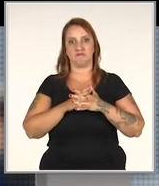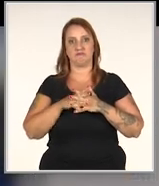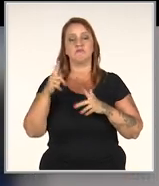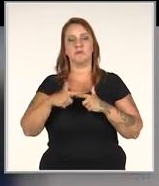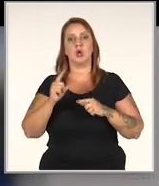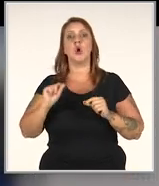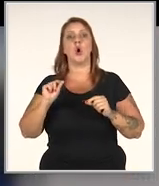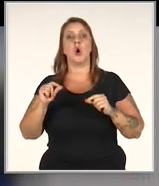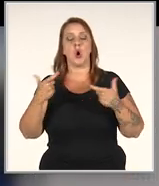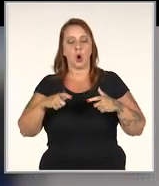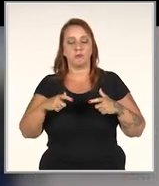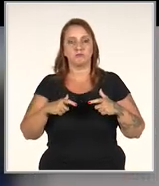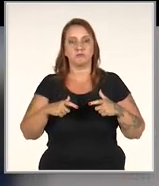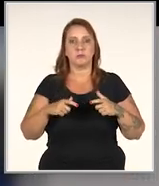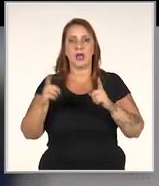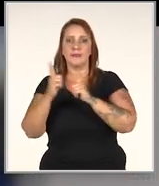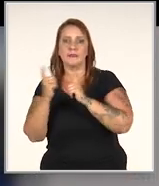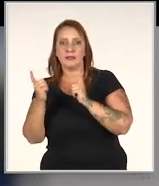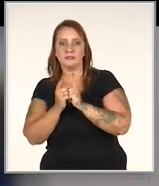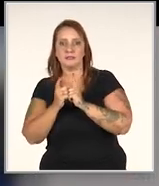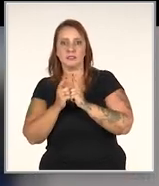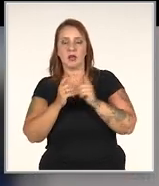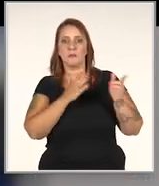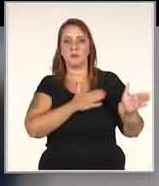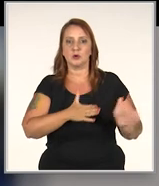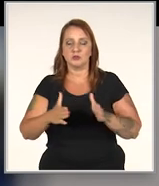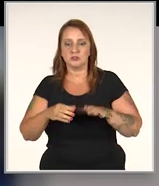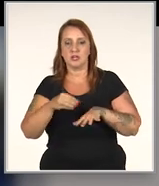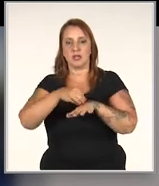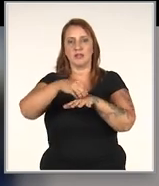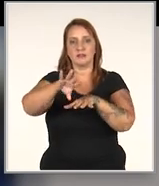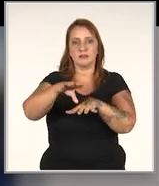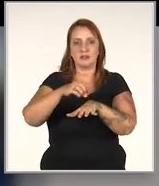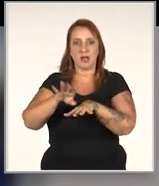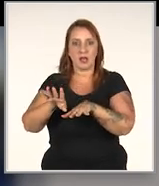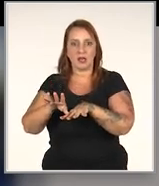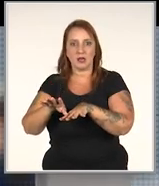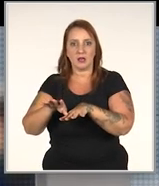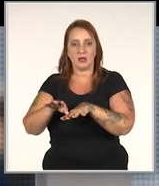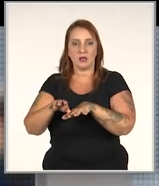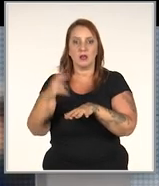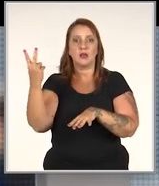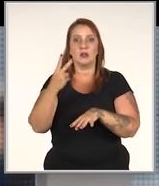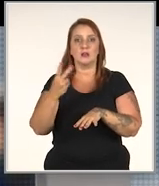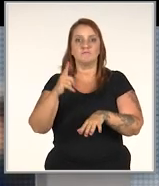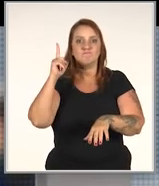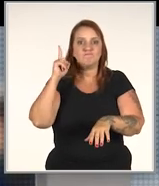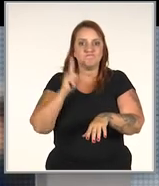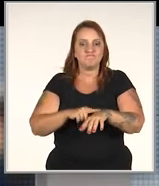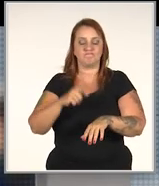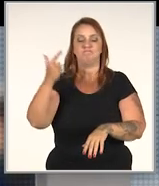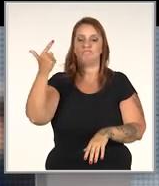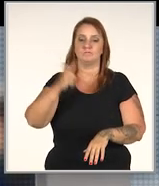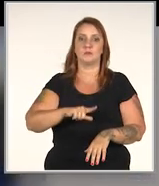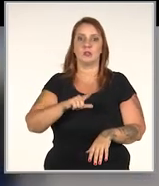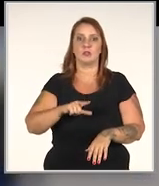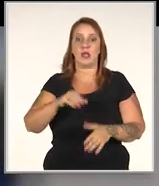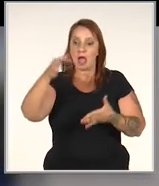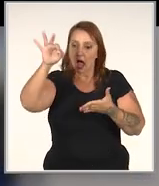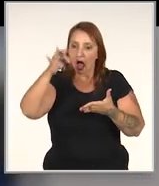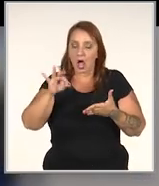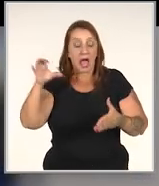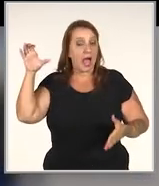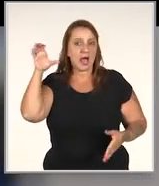problema. É. Onde é que reside? Foi no atendimento, foi na produção, foi na entrega. O segundo é imediatamente de novo ir lá.